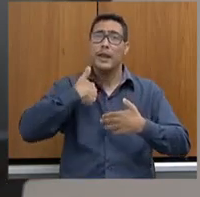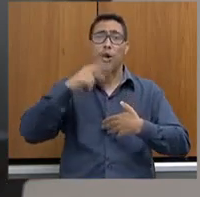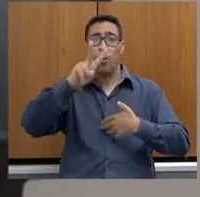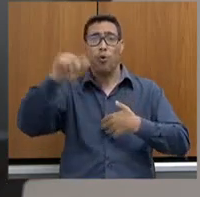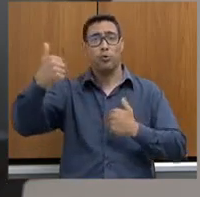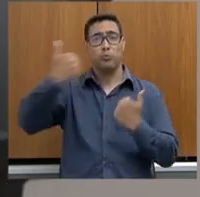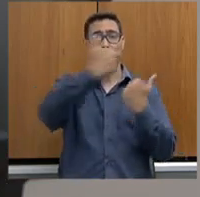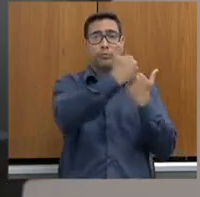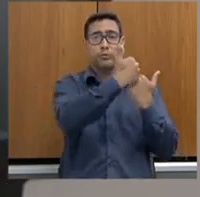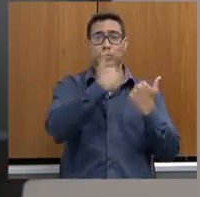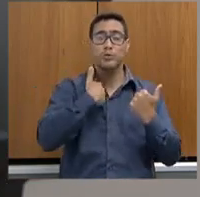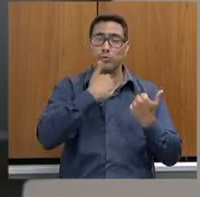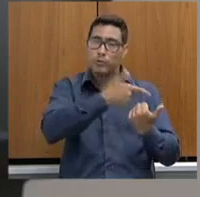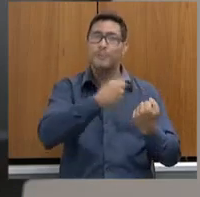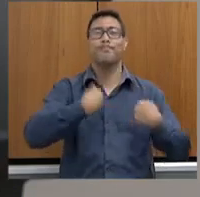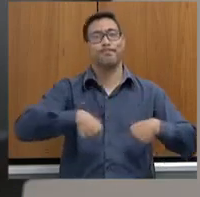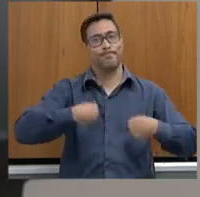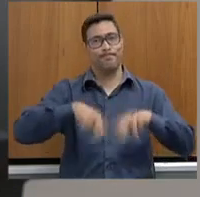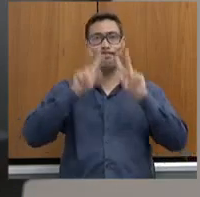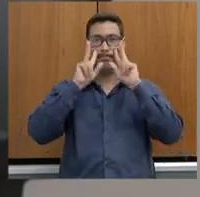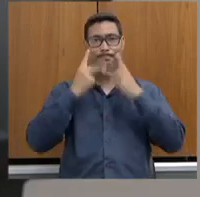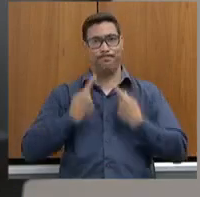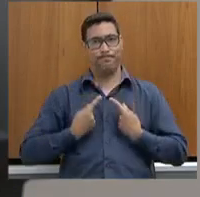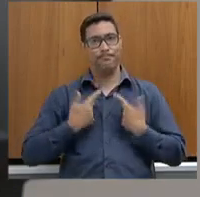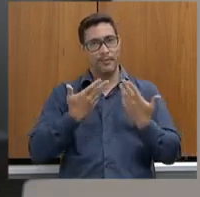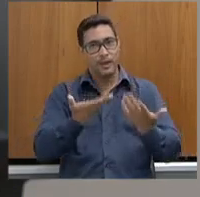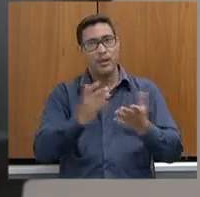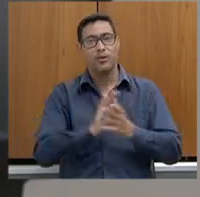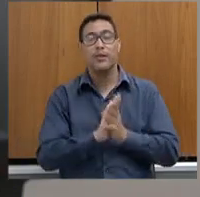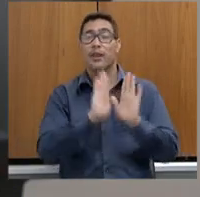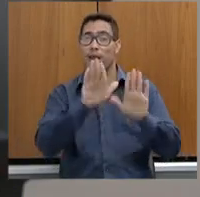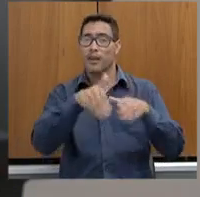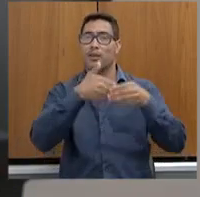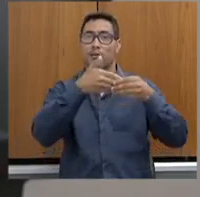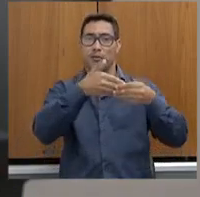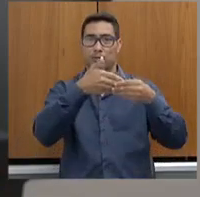reconhecer e cumprimentar.